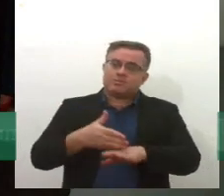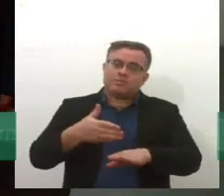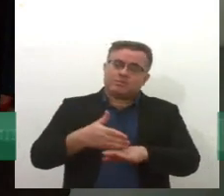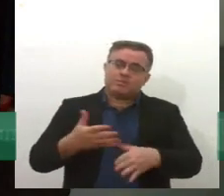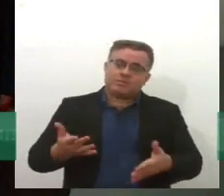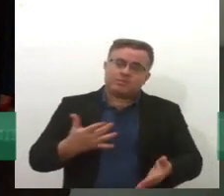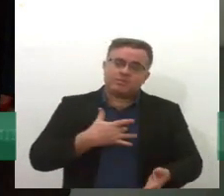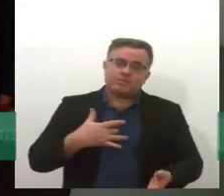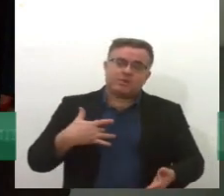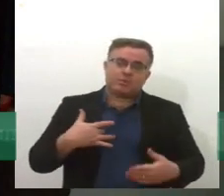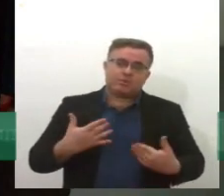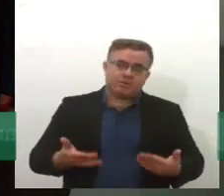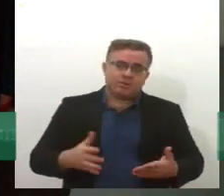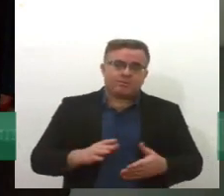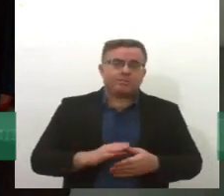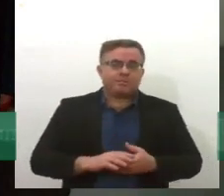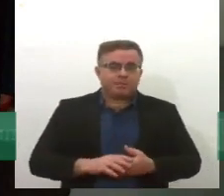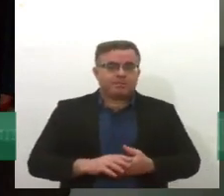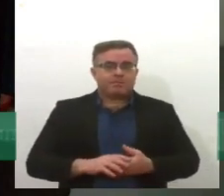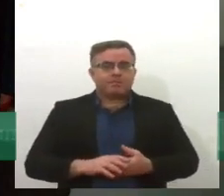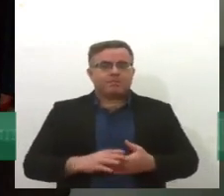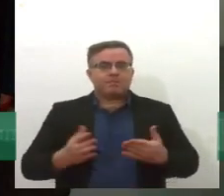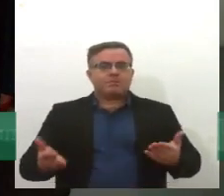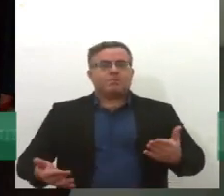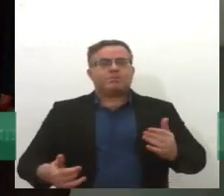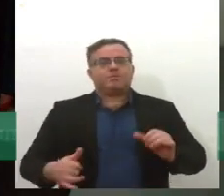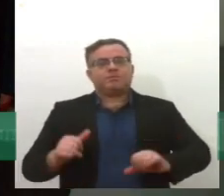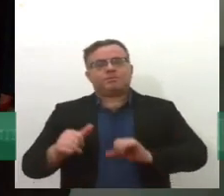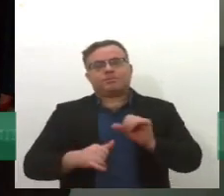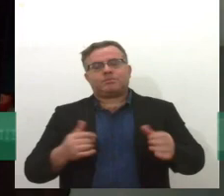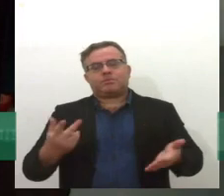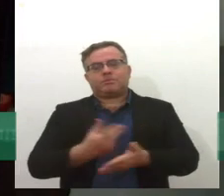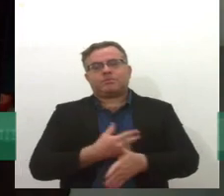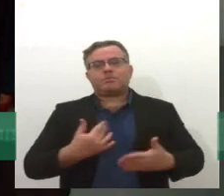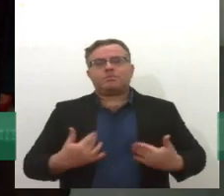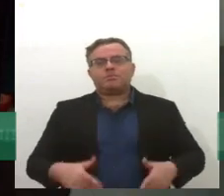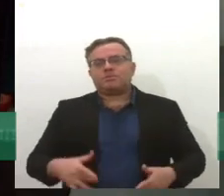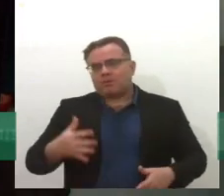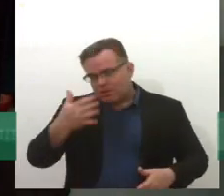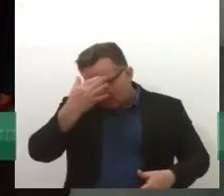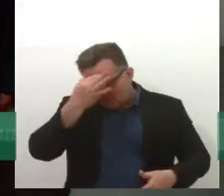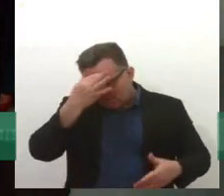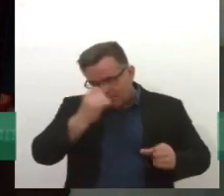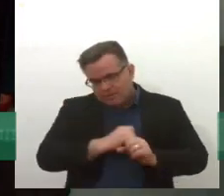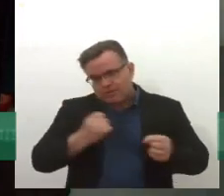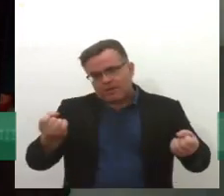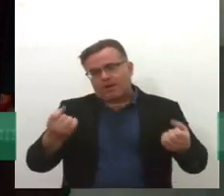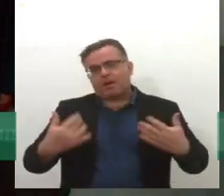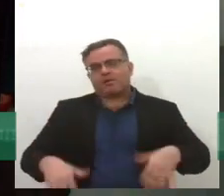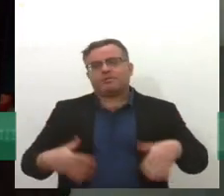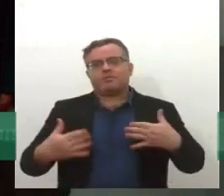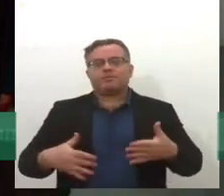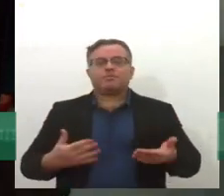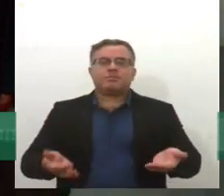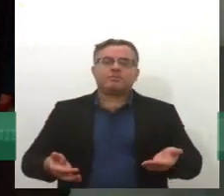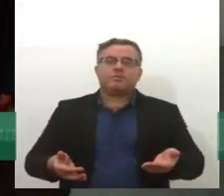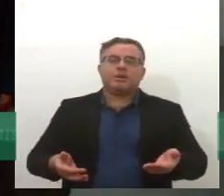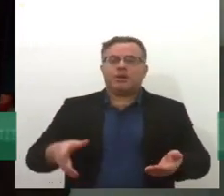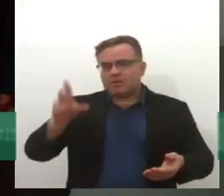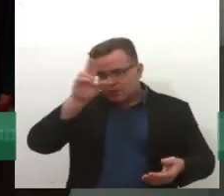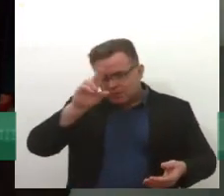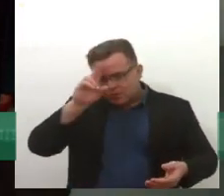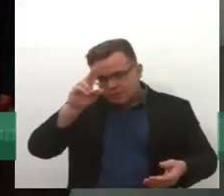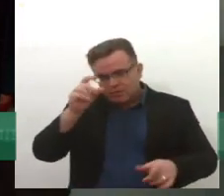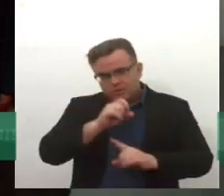saúde, né. Os acometimentos psicológicos de transtorno mental, eles acompanham os fatores sócio-históricos, né, da